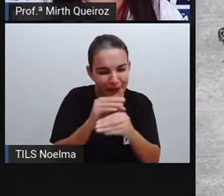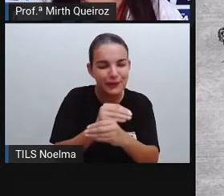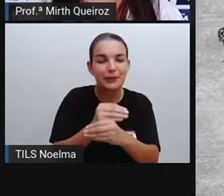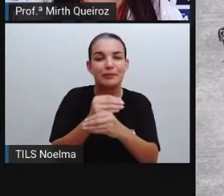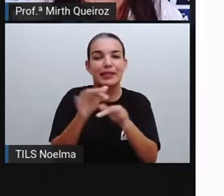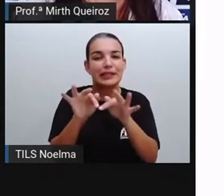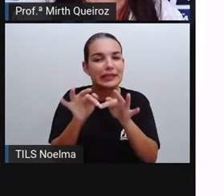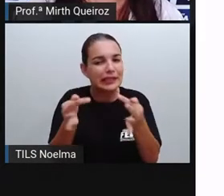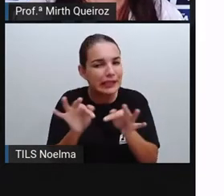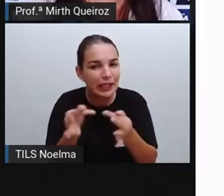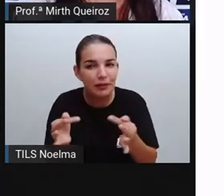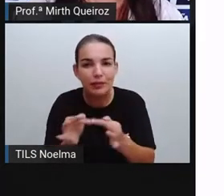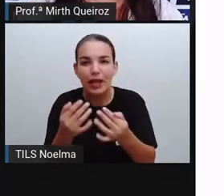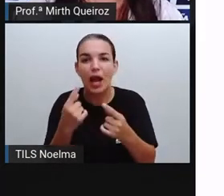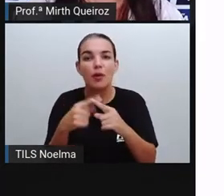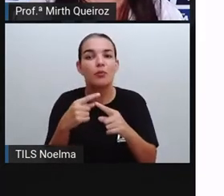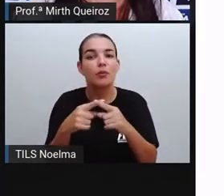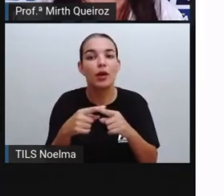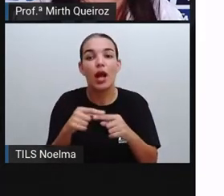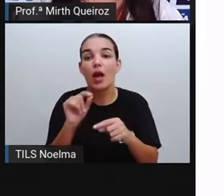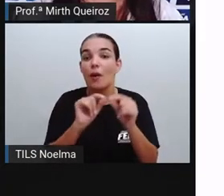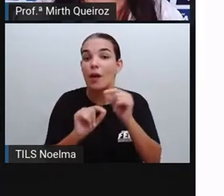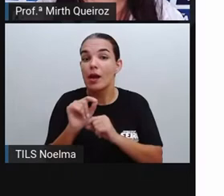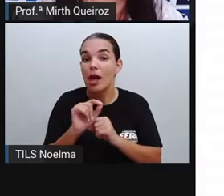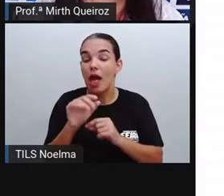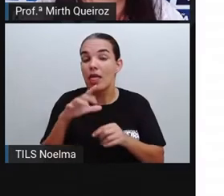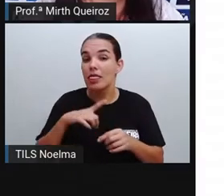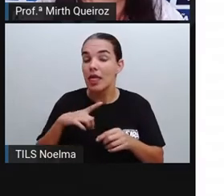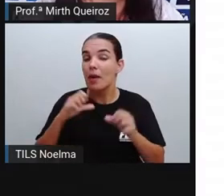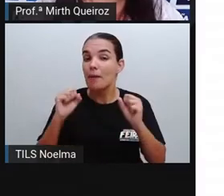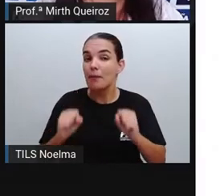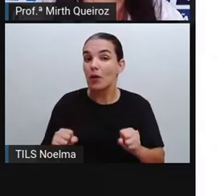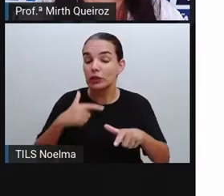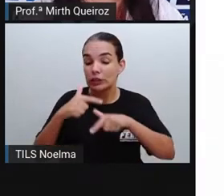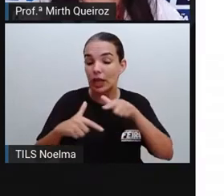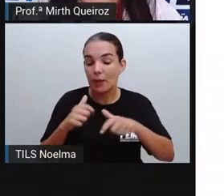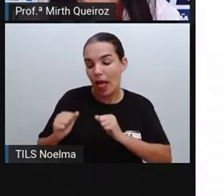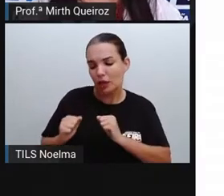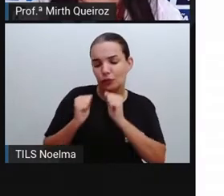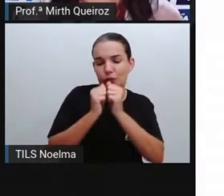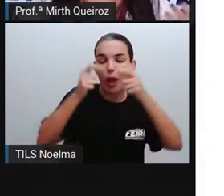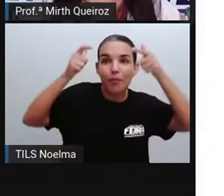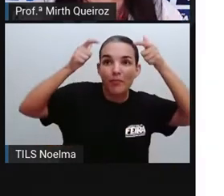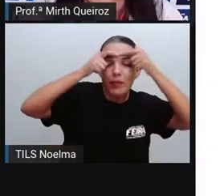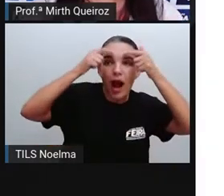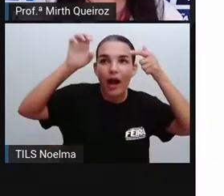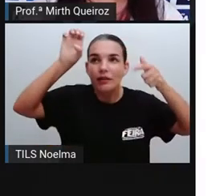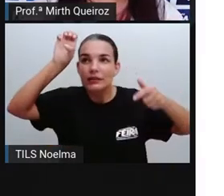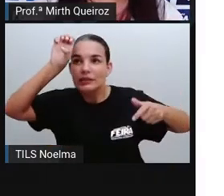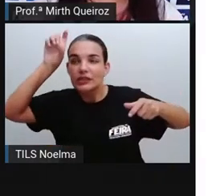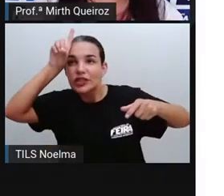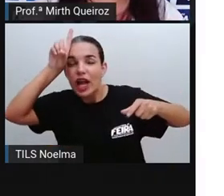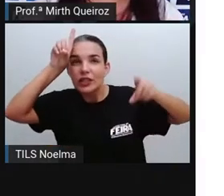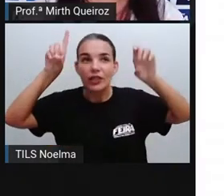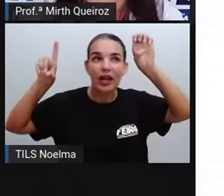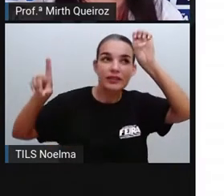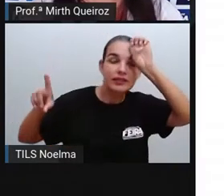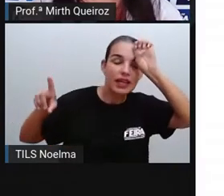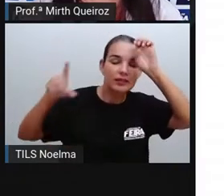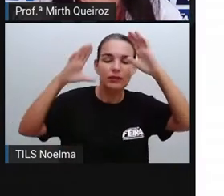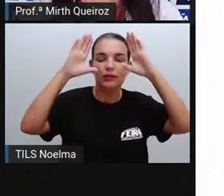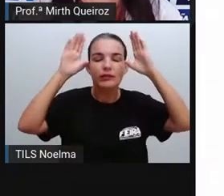áreas do nosso cérebro vão estar trabalhando em conjunto, né? Tanto o lado direito